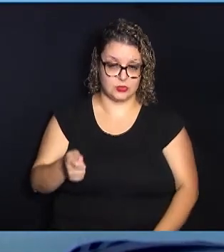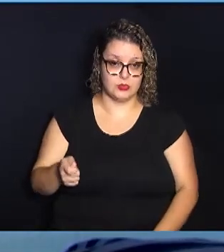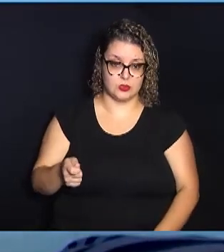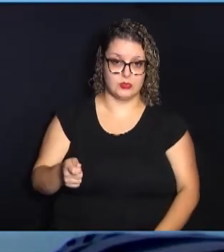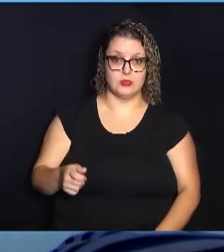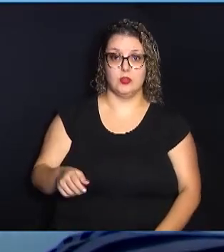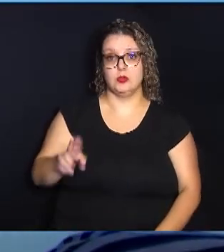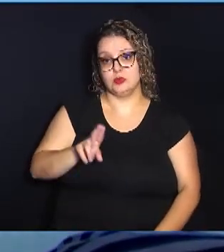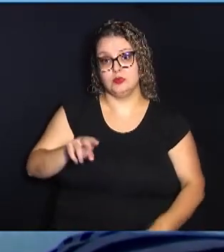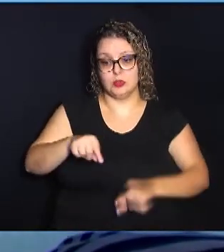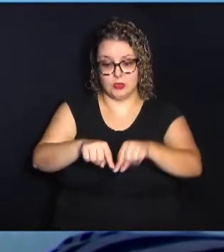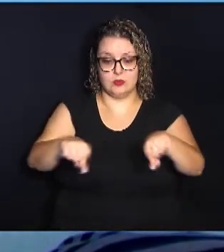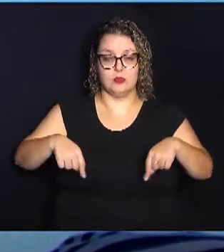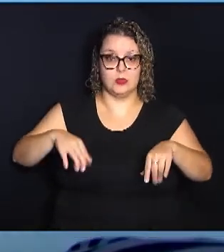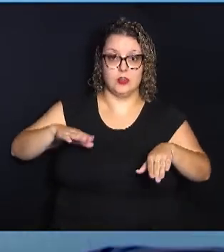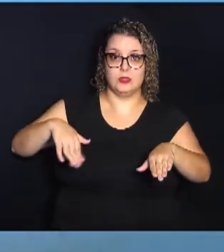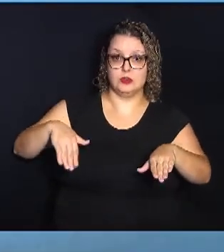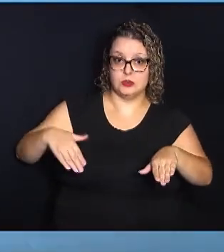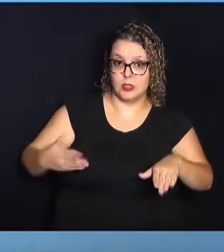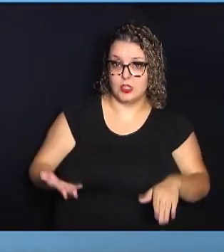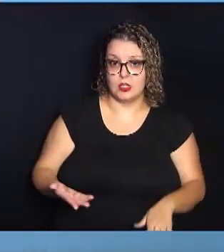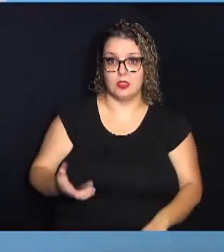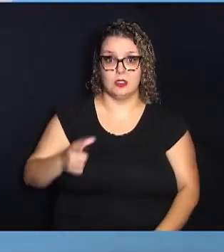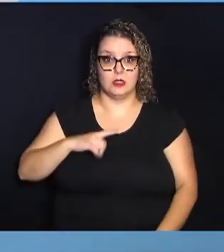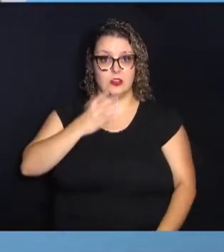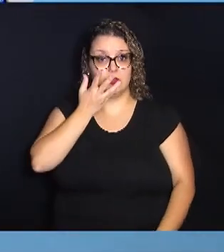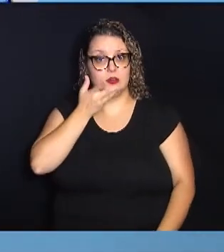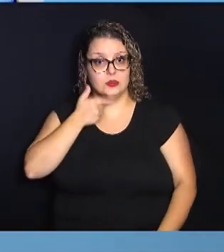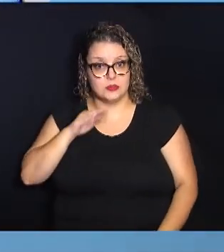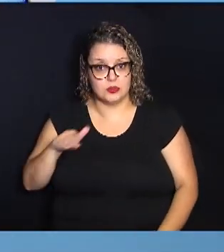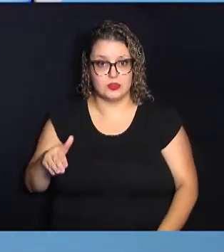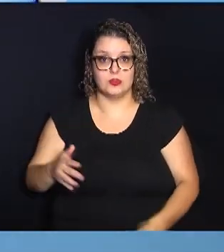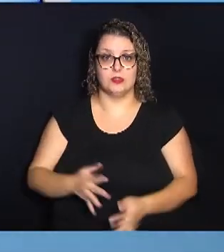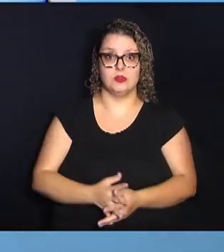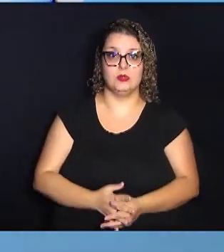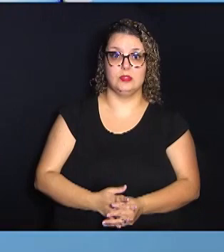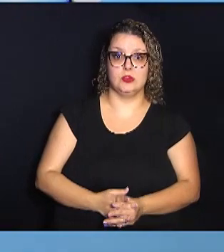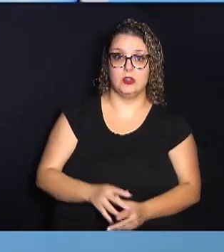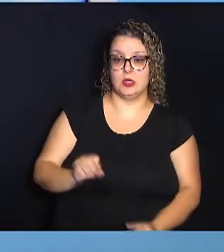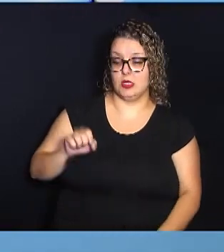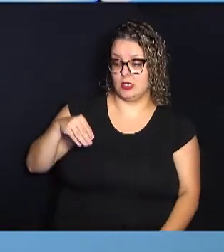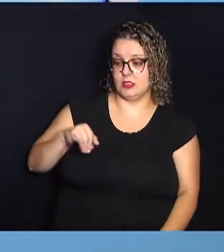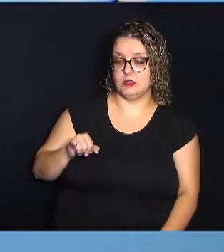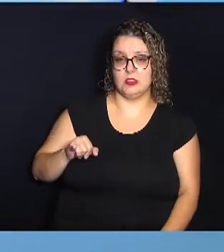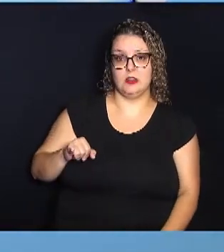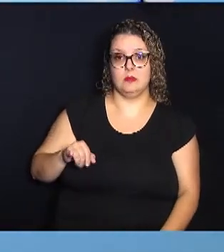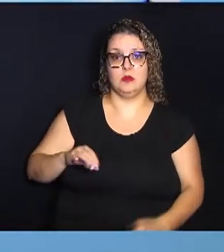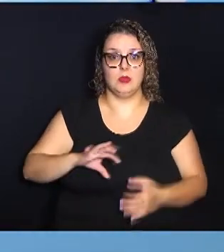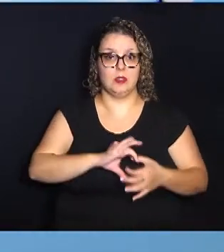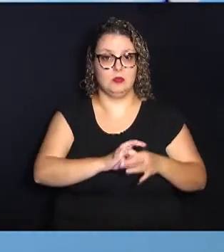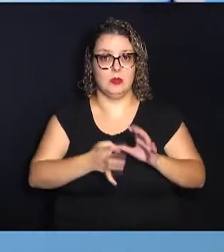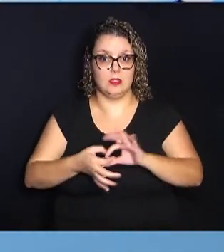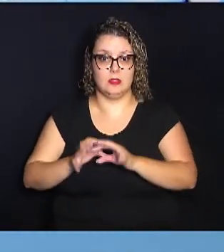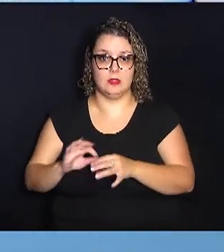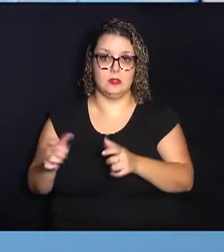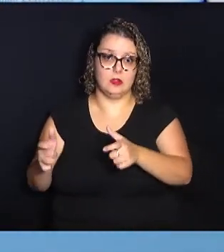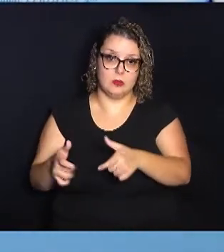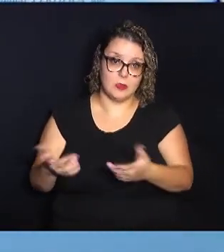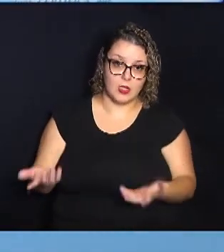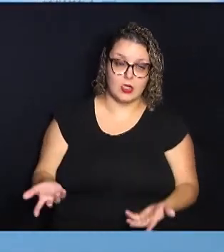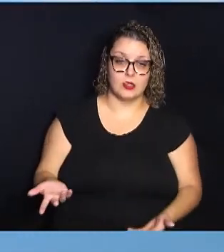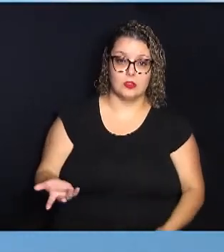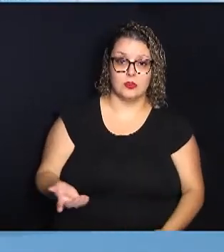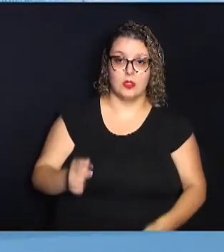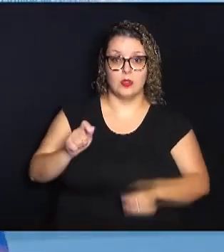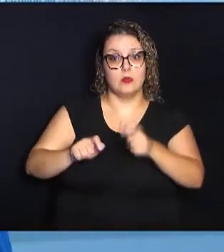a piscina, tem piscina de criança, tem a semi-olímpica, tem a outra menorzinha. Então, o